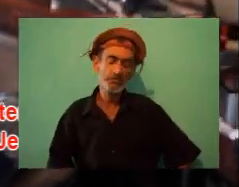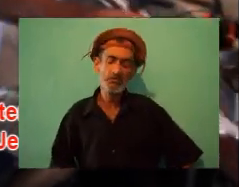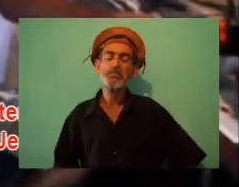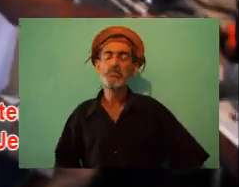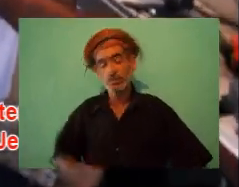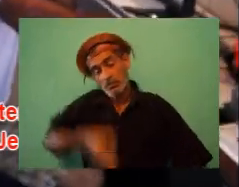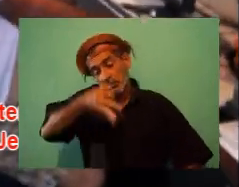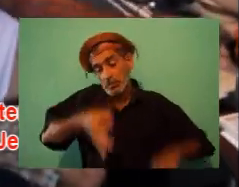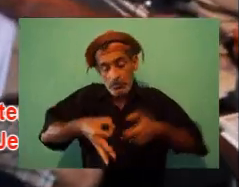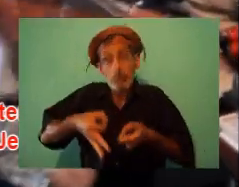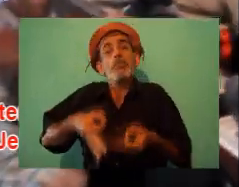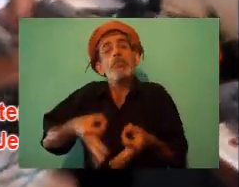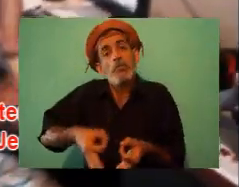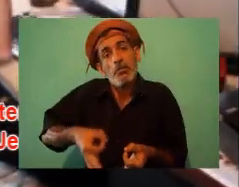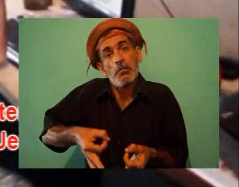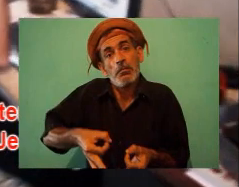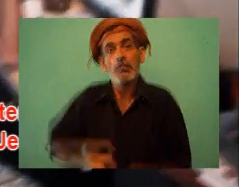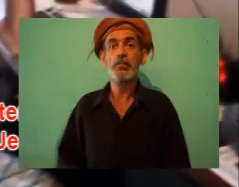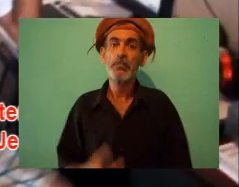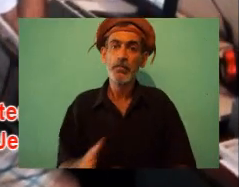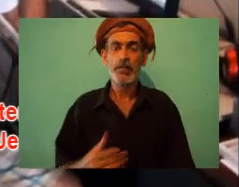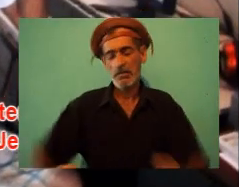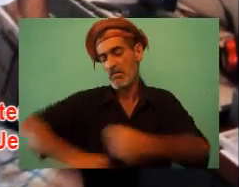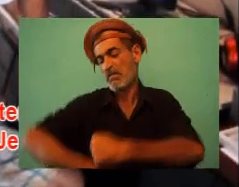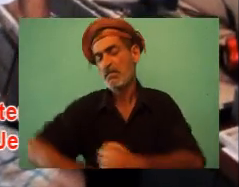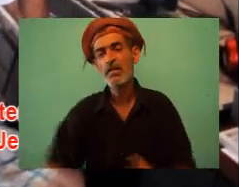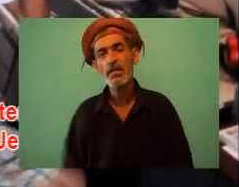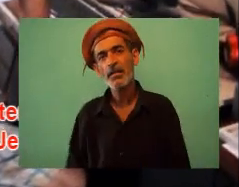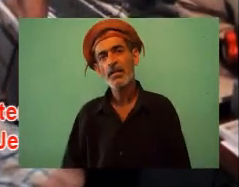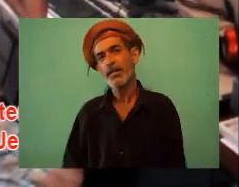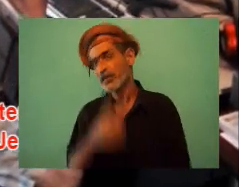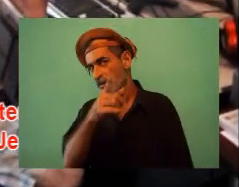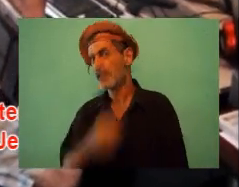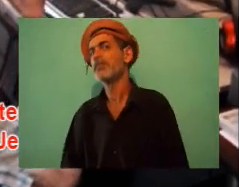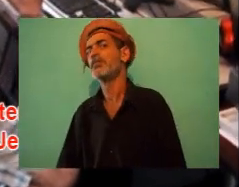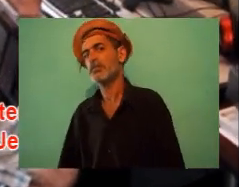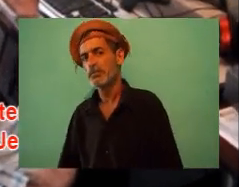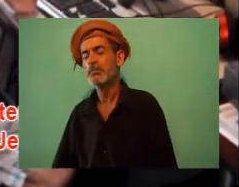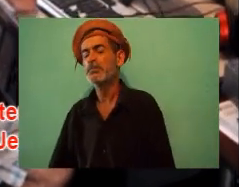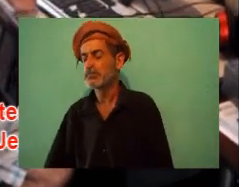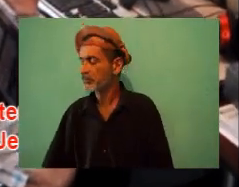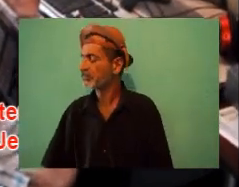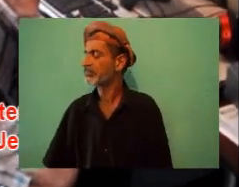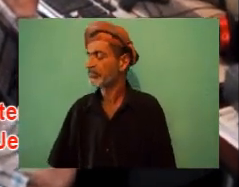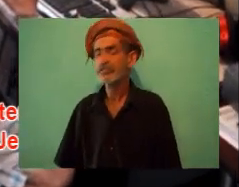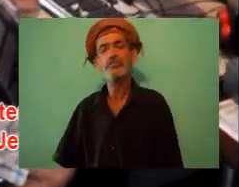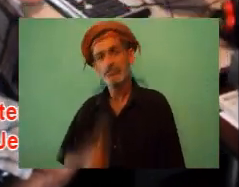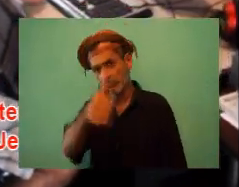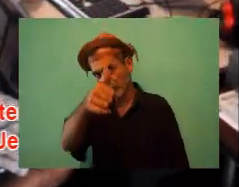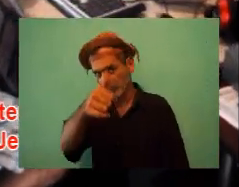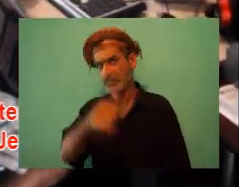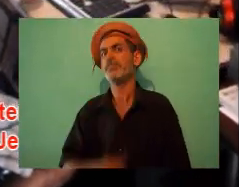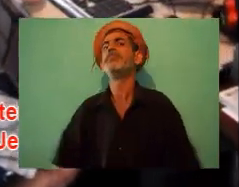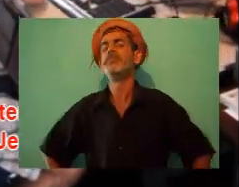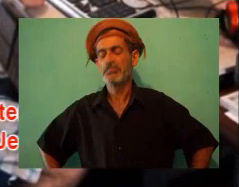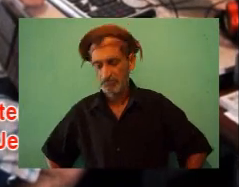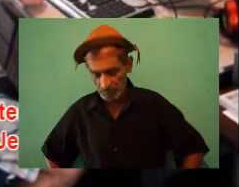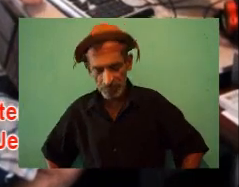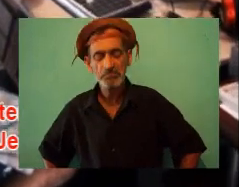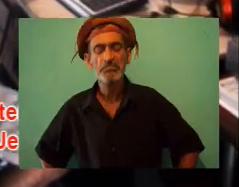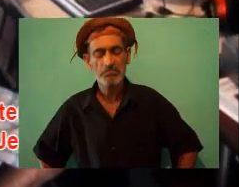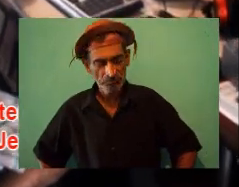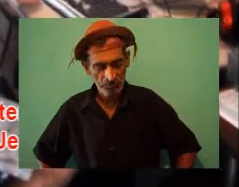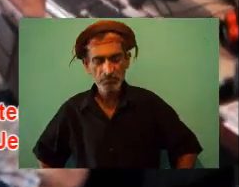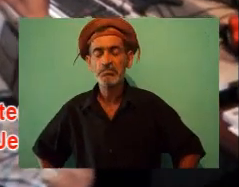mãe, pense É melhor do que as músicas de pagode e a rocha Agora é bonita Vai ficar